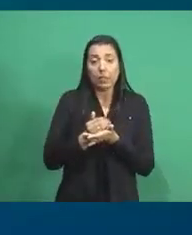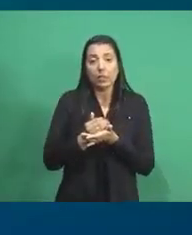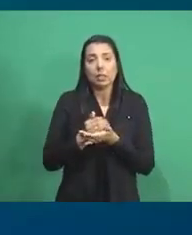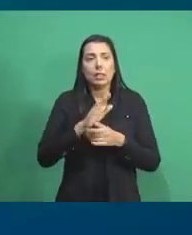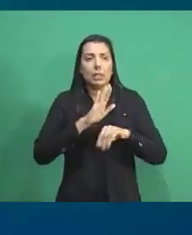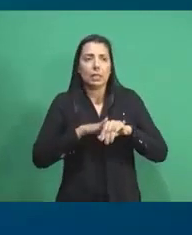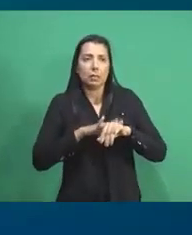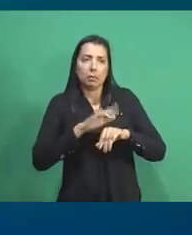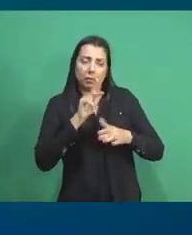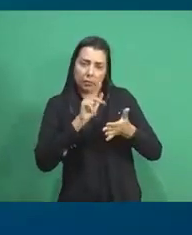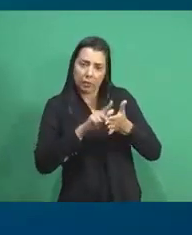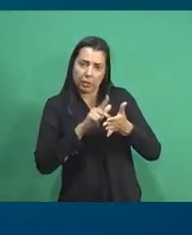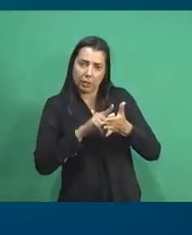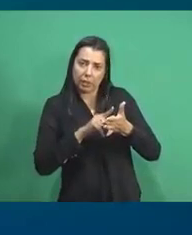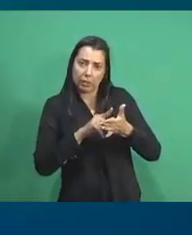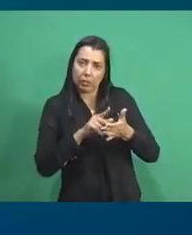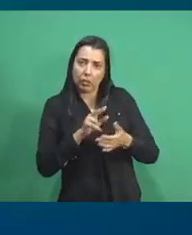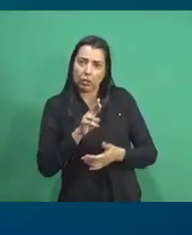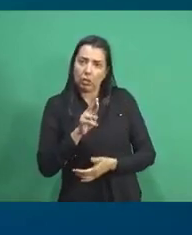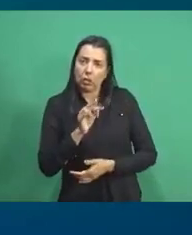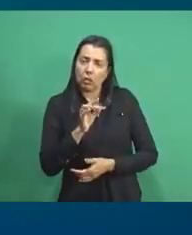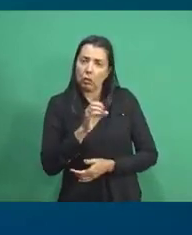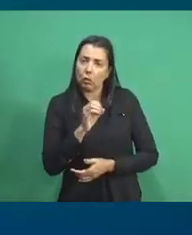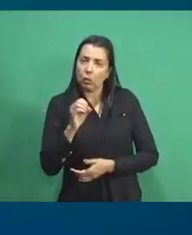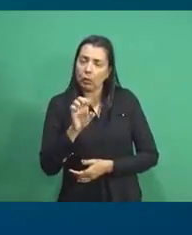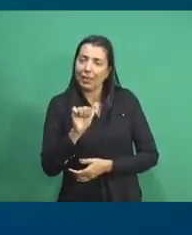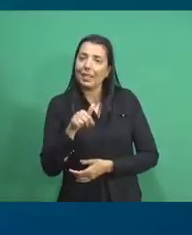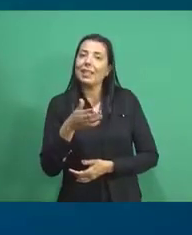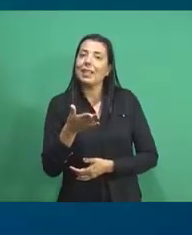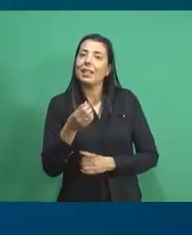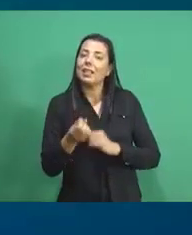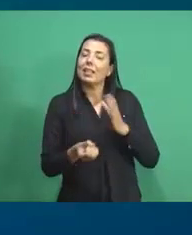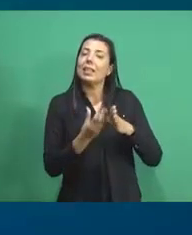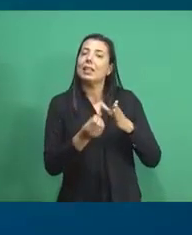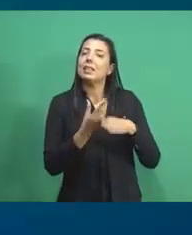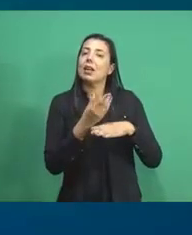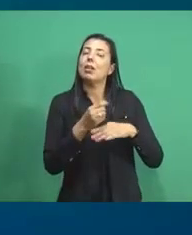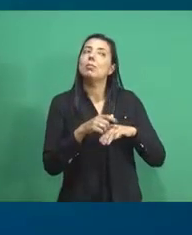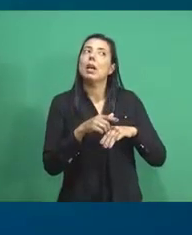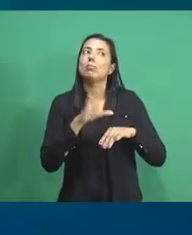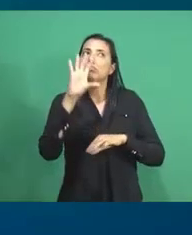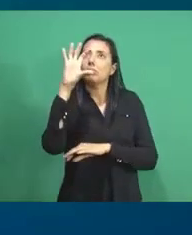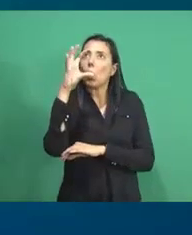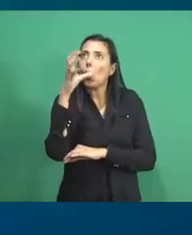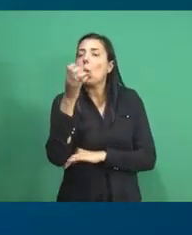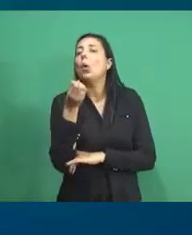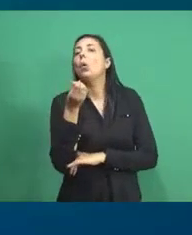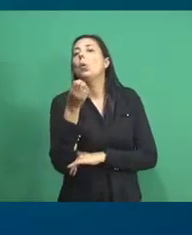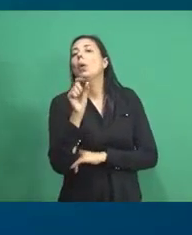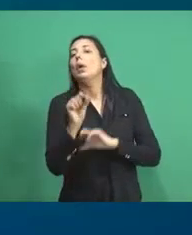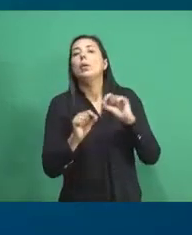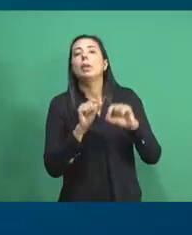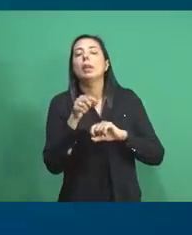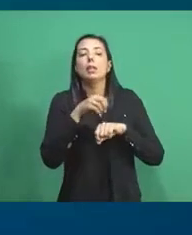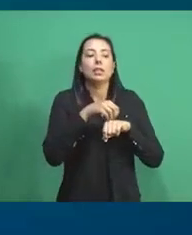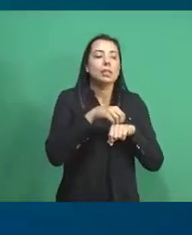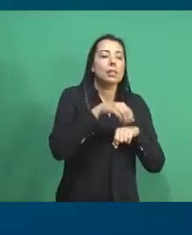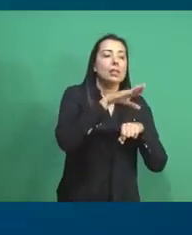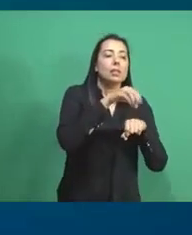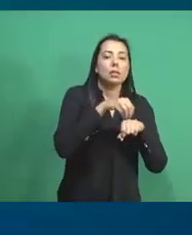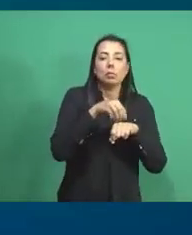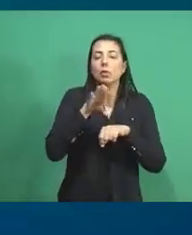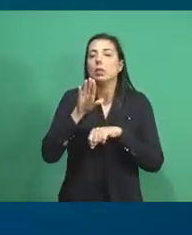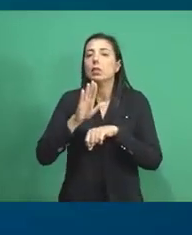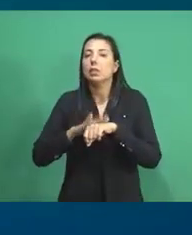tempo real pela Natorriato, principalmente informações meteorológicas, entre outros, elas são distribuídas em tempo